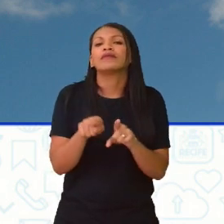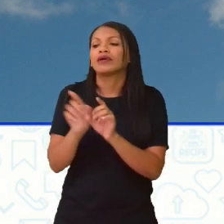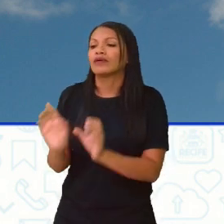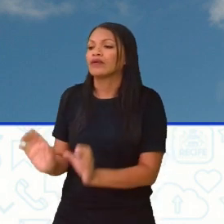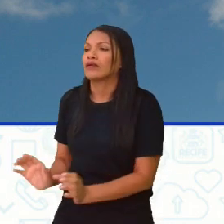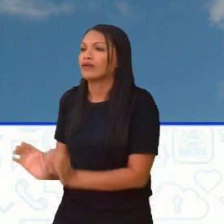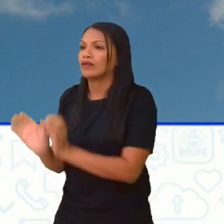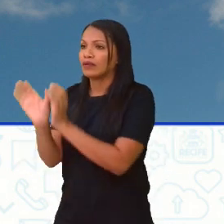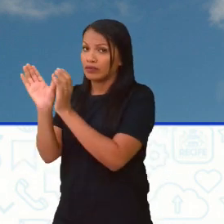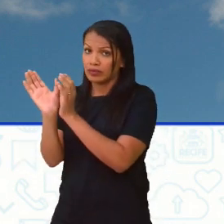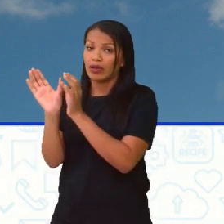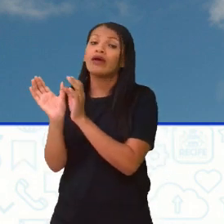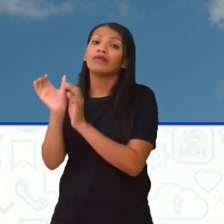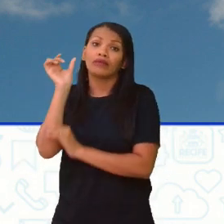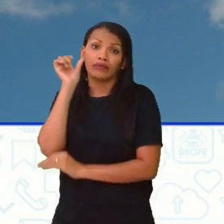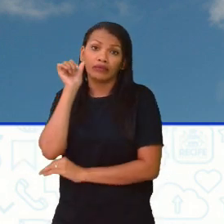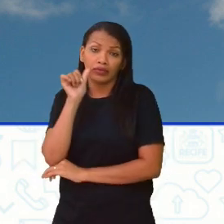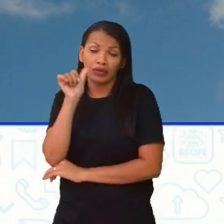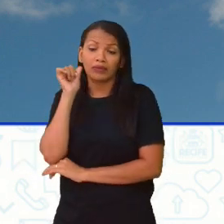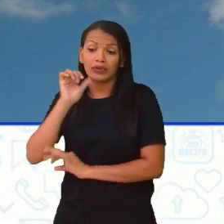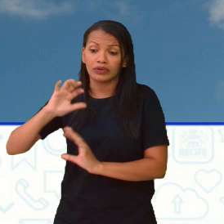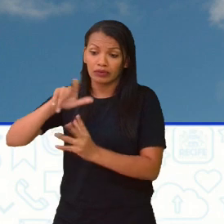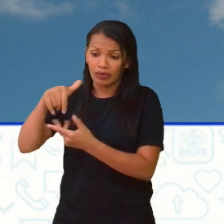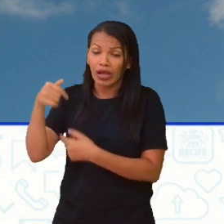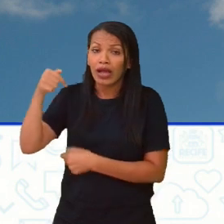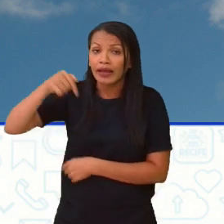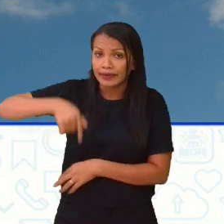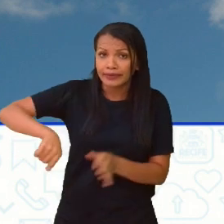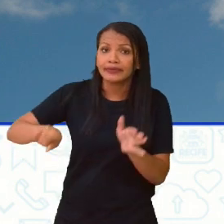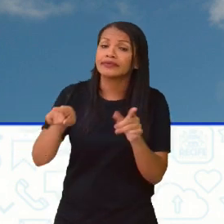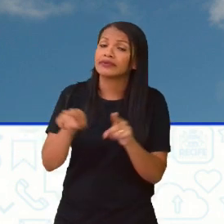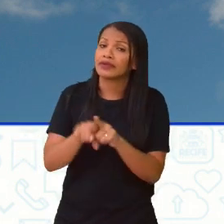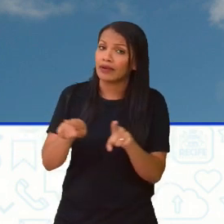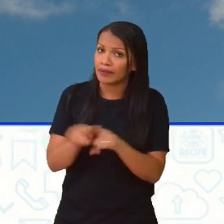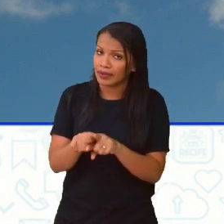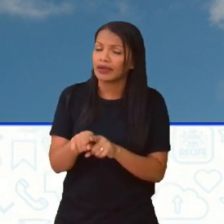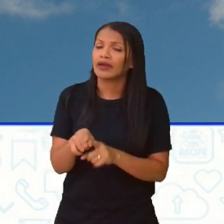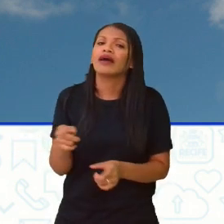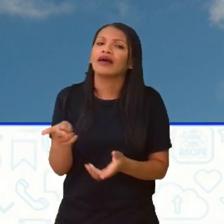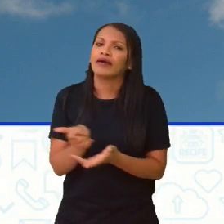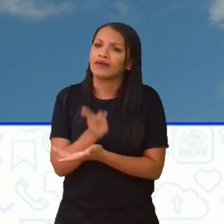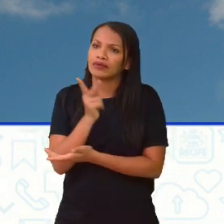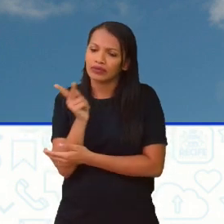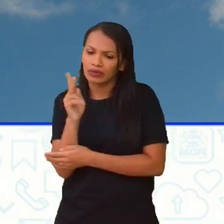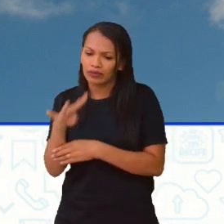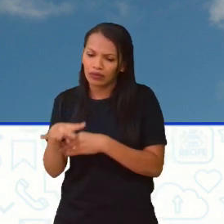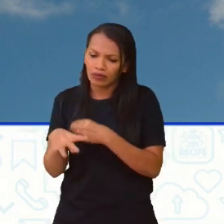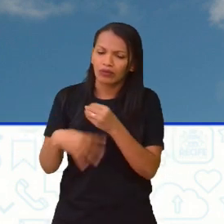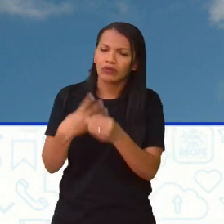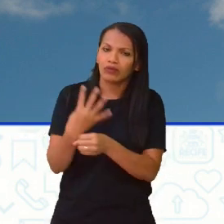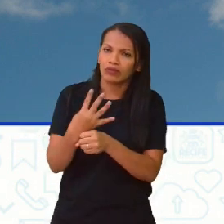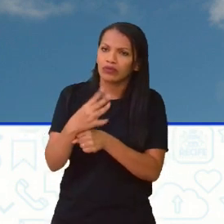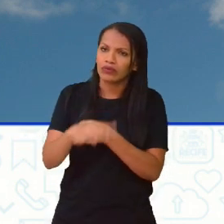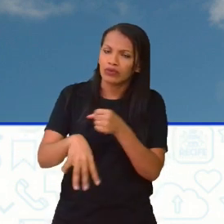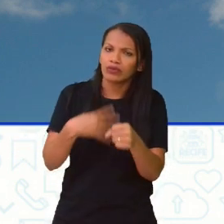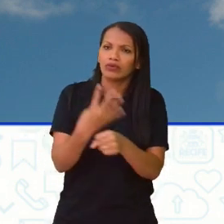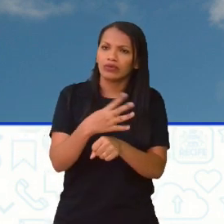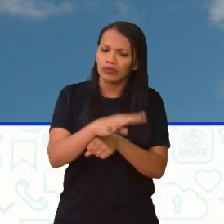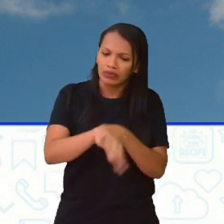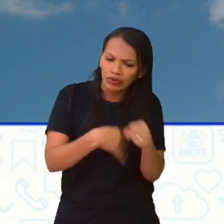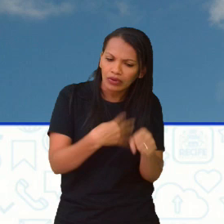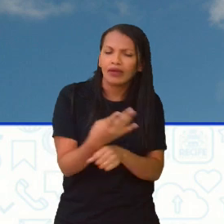Mundo de Futebol Feminino. Que é a que também acontece de 4 em 4 anos, né? E precisa ter aí também